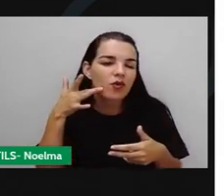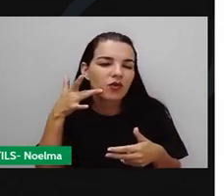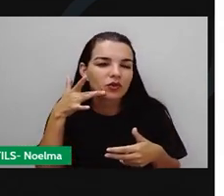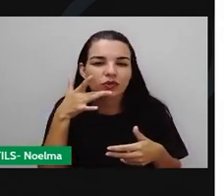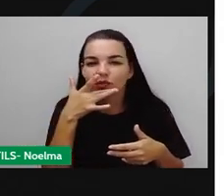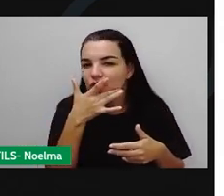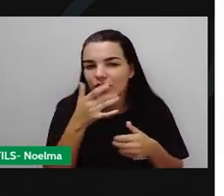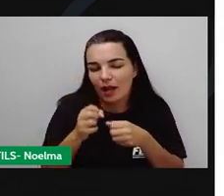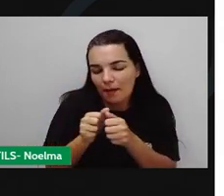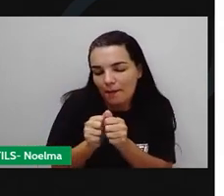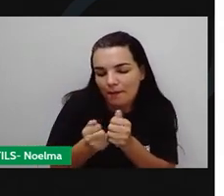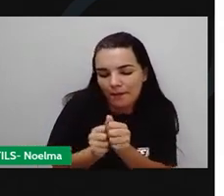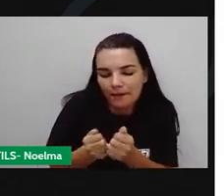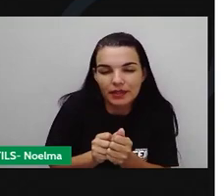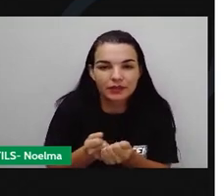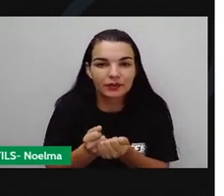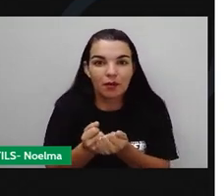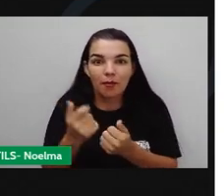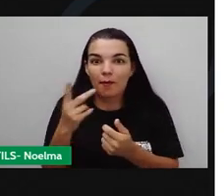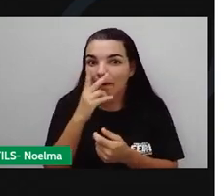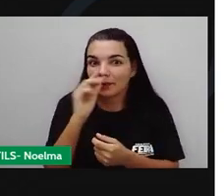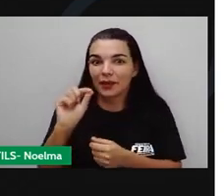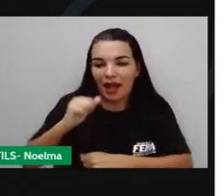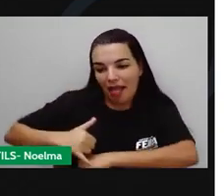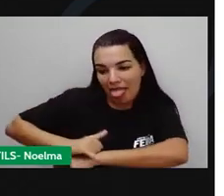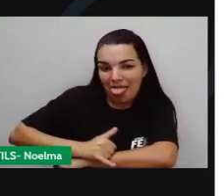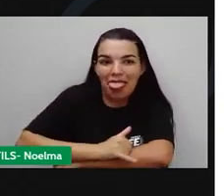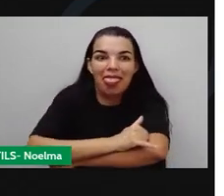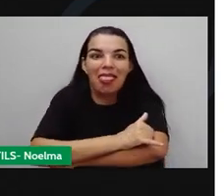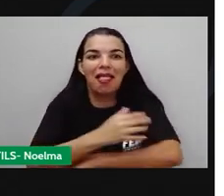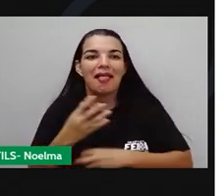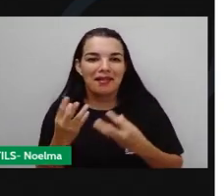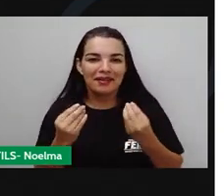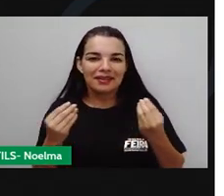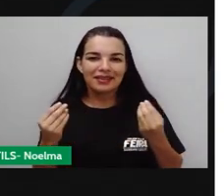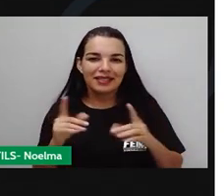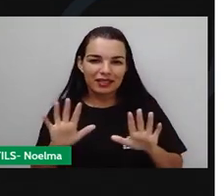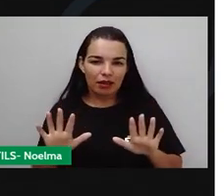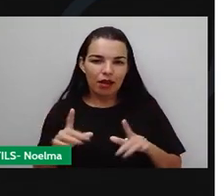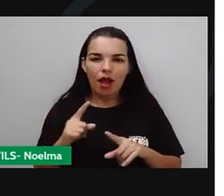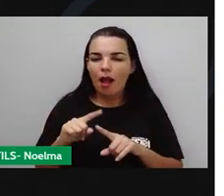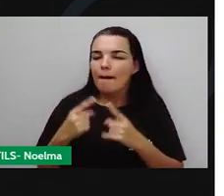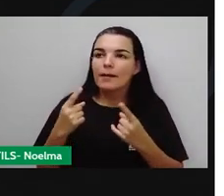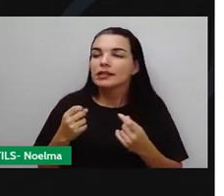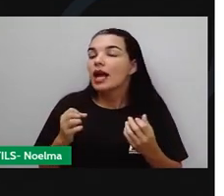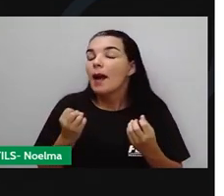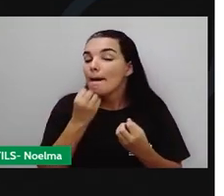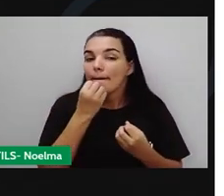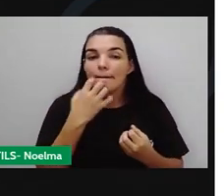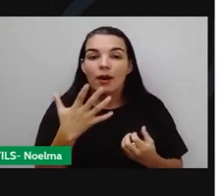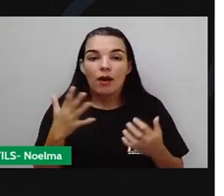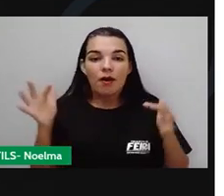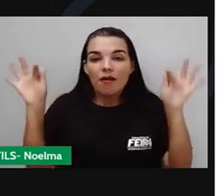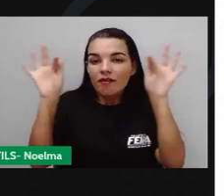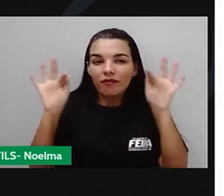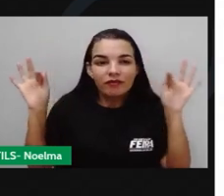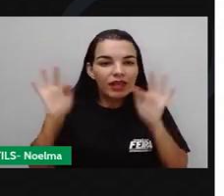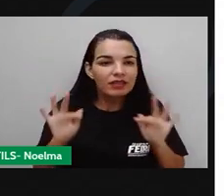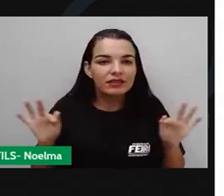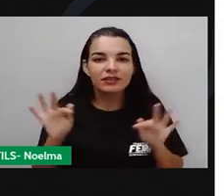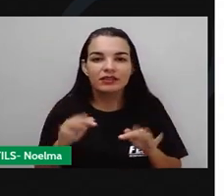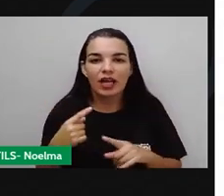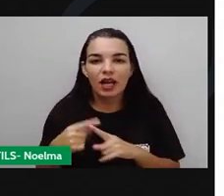seja, deu para engordar bem, viu? Até ontem preparando, mas hoje está tudo fresquinho, todo mundo trouxe, sabe?